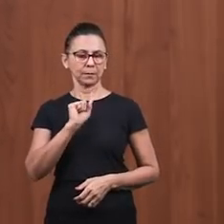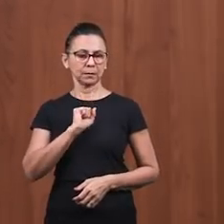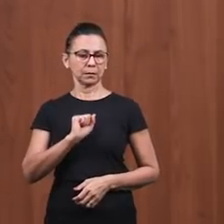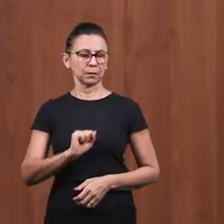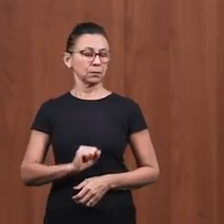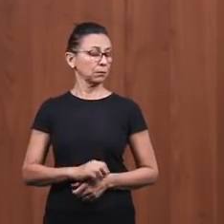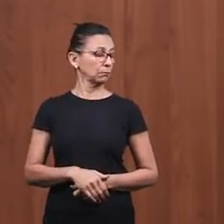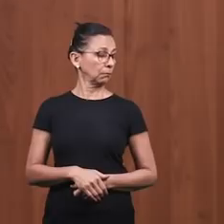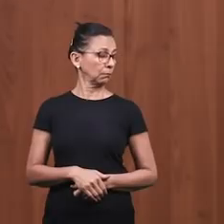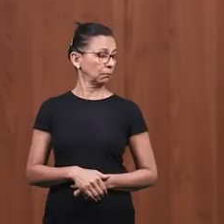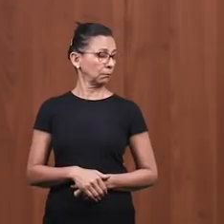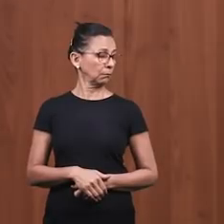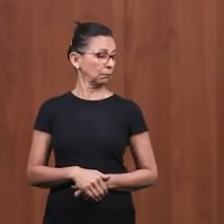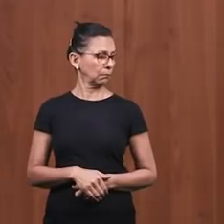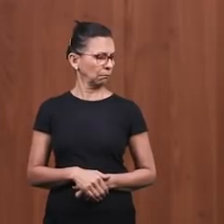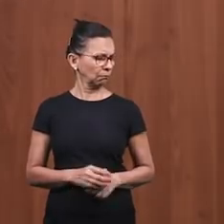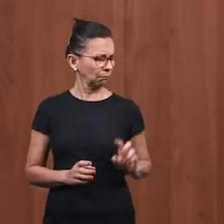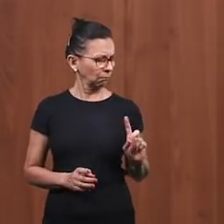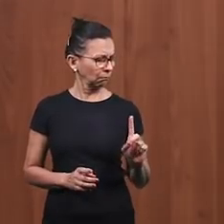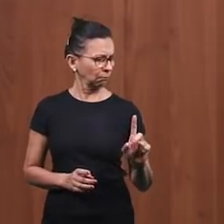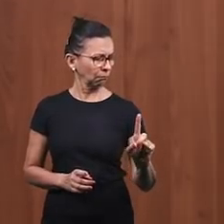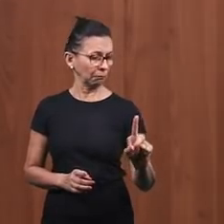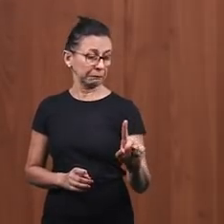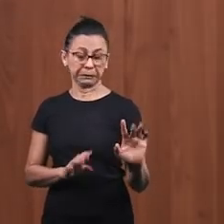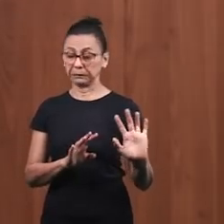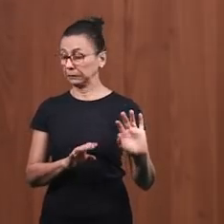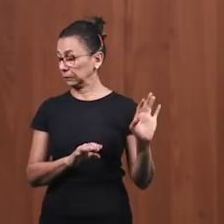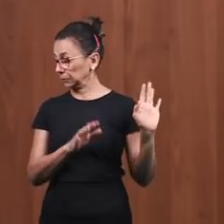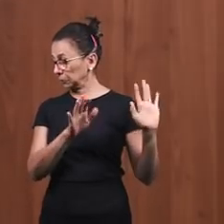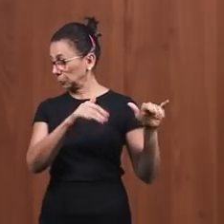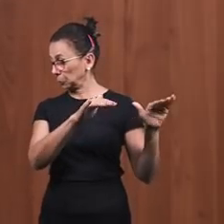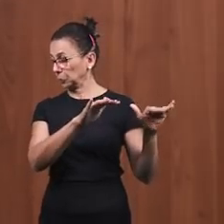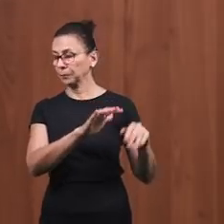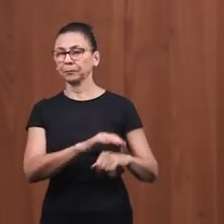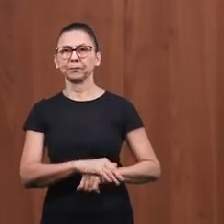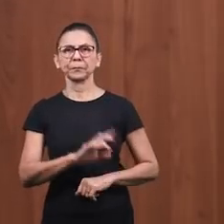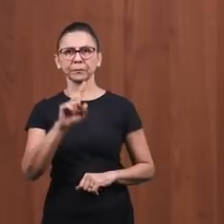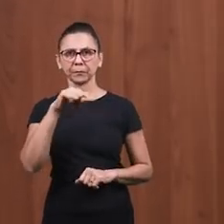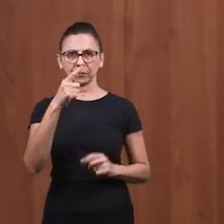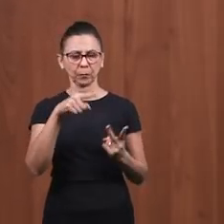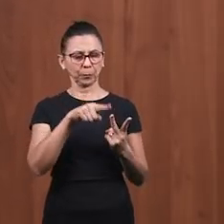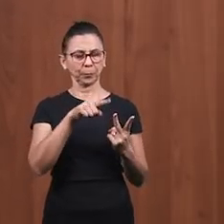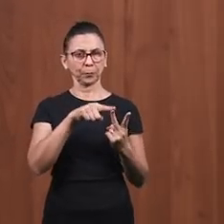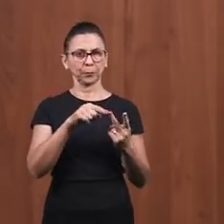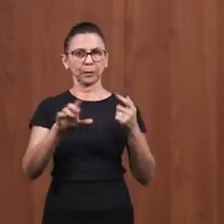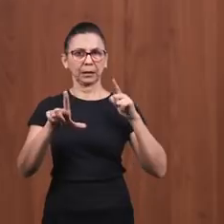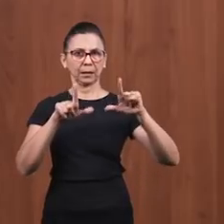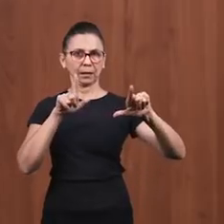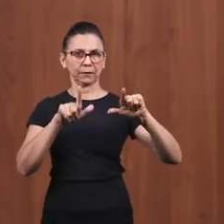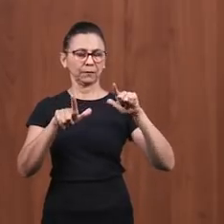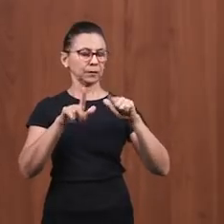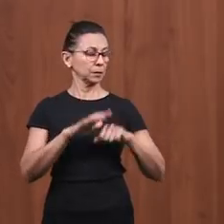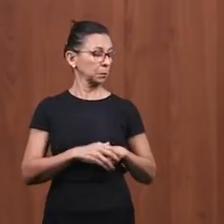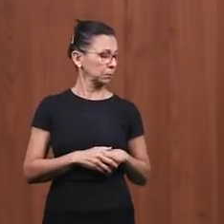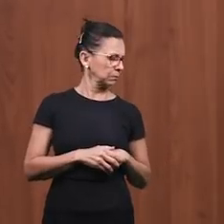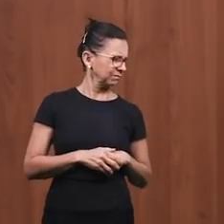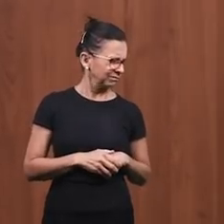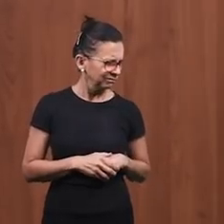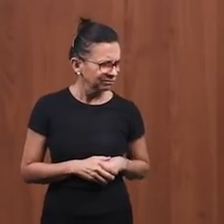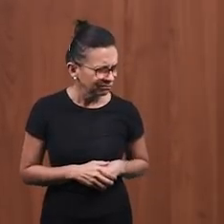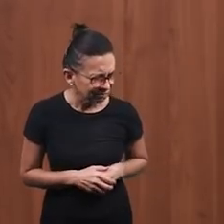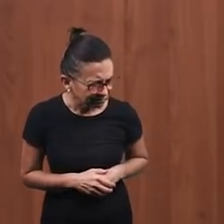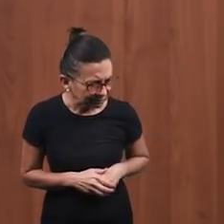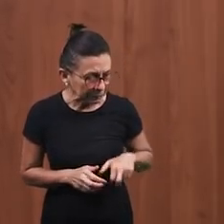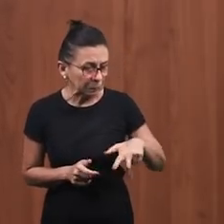passa, vê ele e passa de largo. Depois do sacerdote, veio um levita, que também passou,